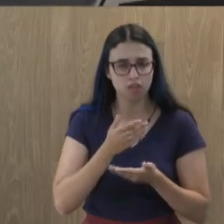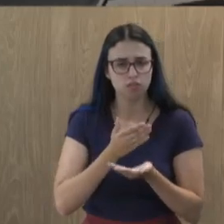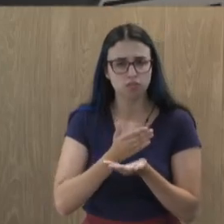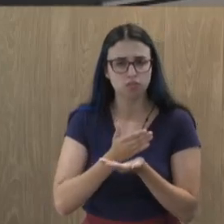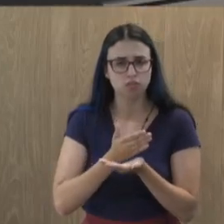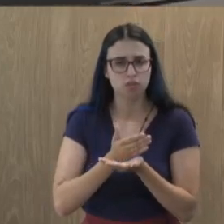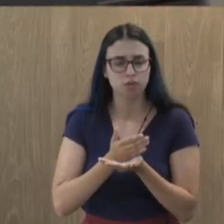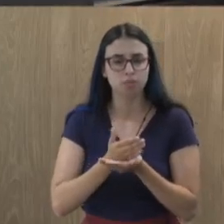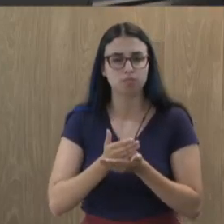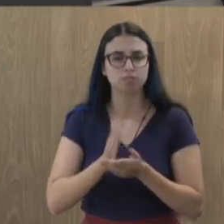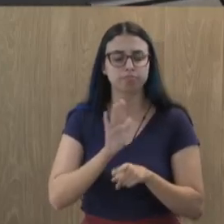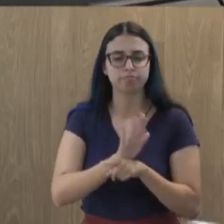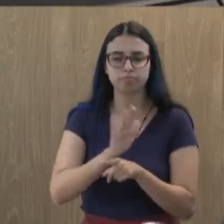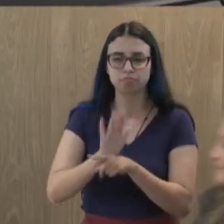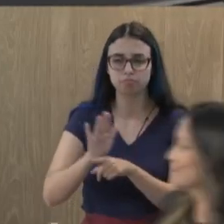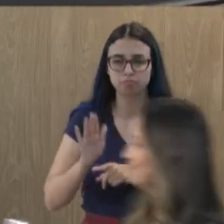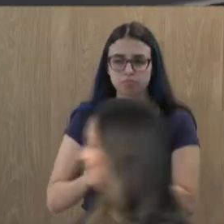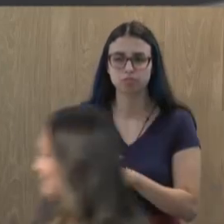Aplausos